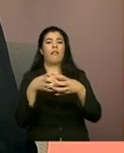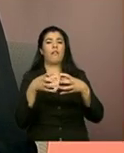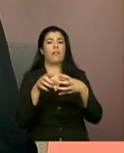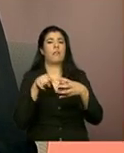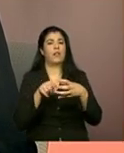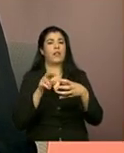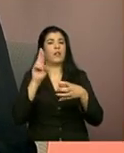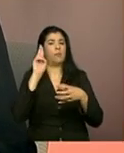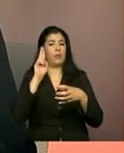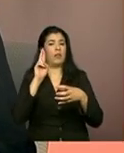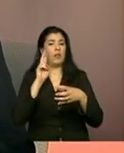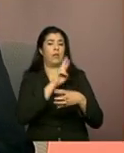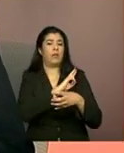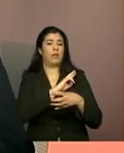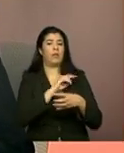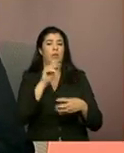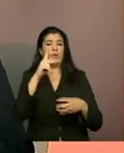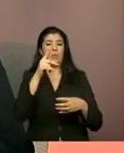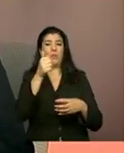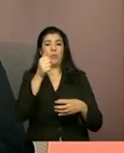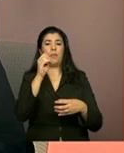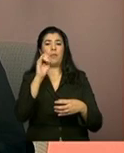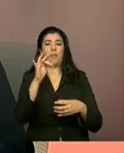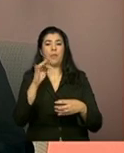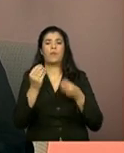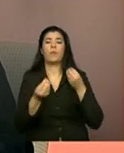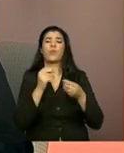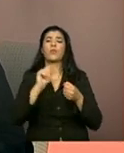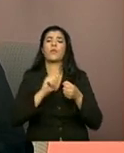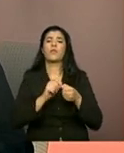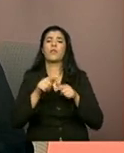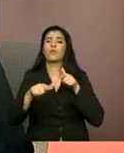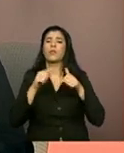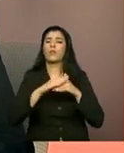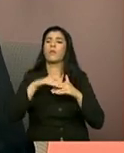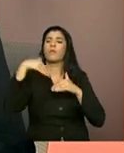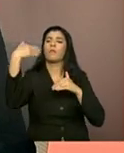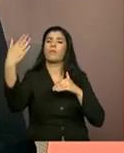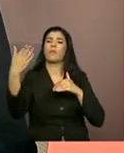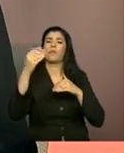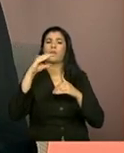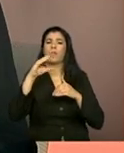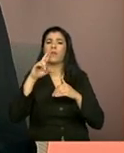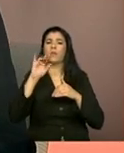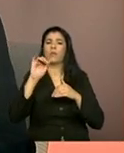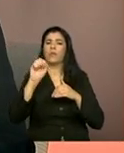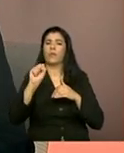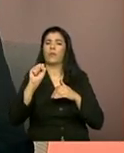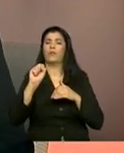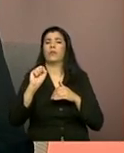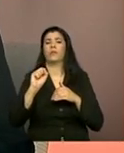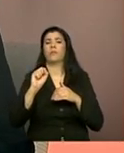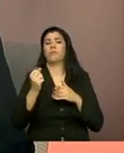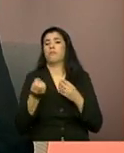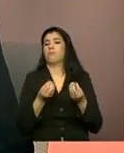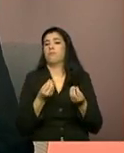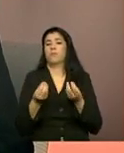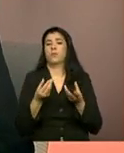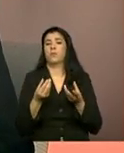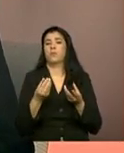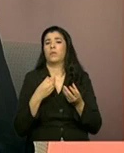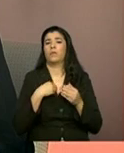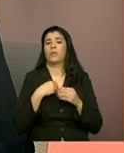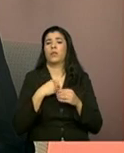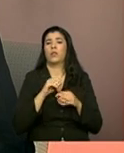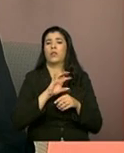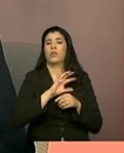ele pode fazer seu trabalho, ela pode fazer seu trabalho fora do Craso, se estendendo